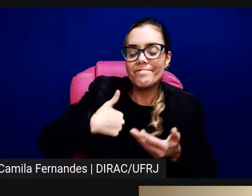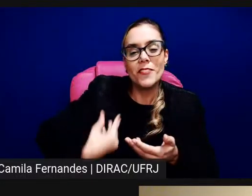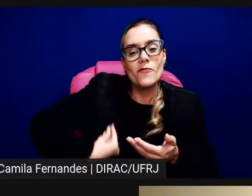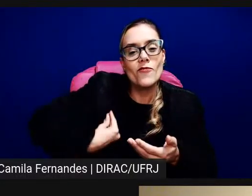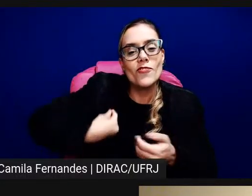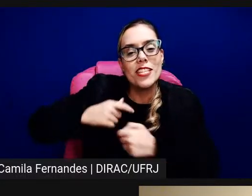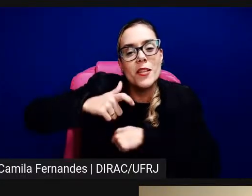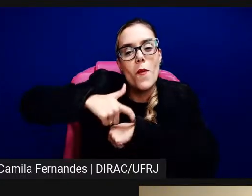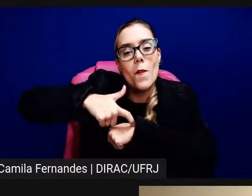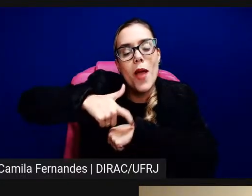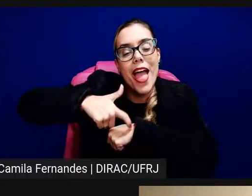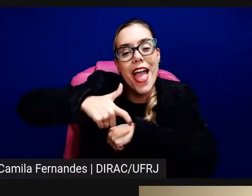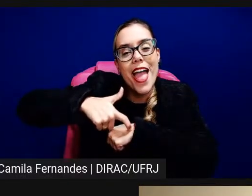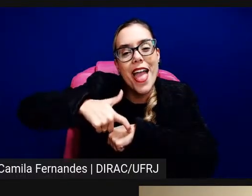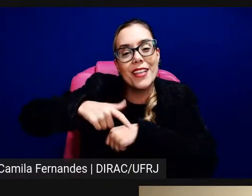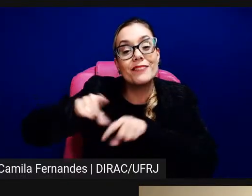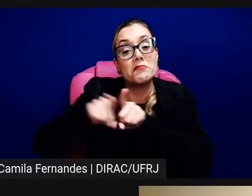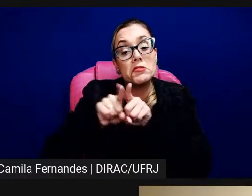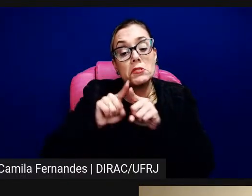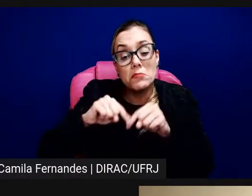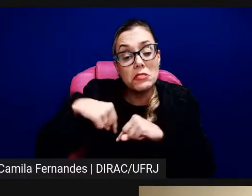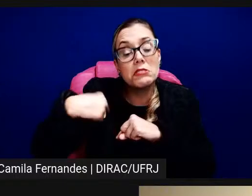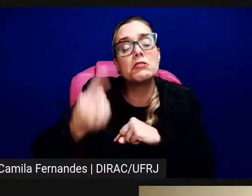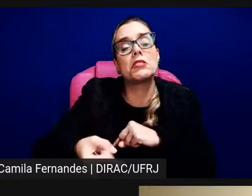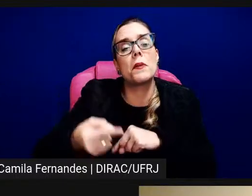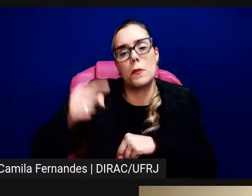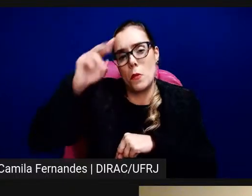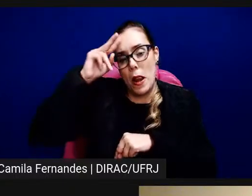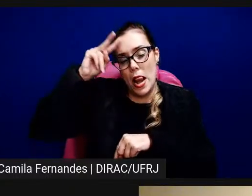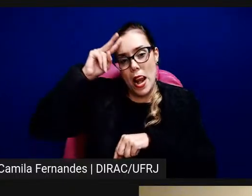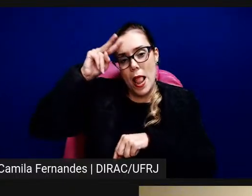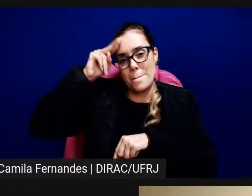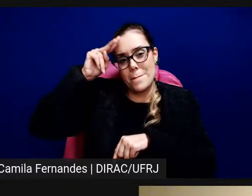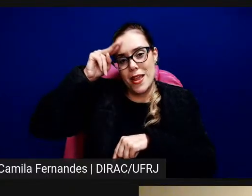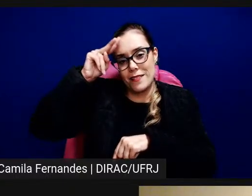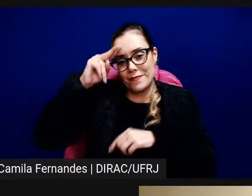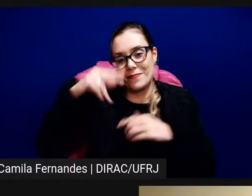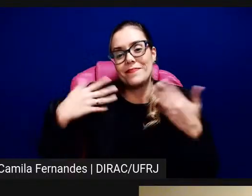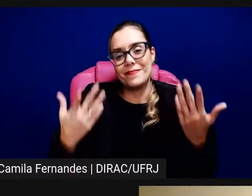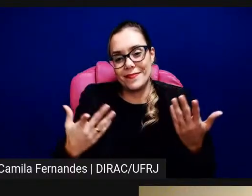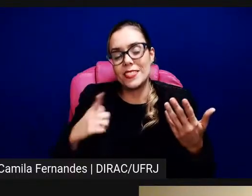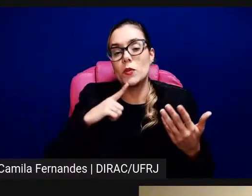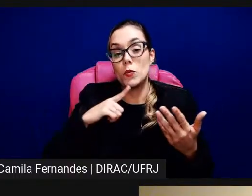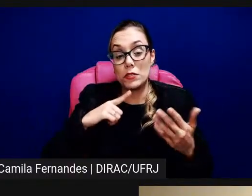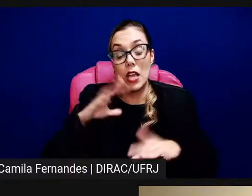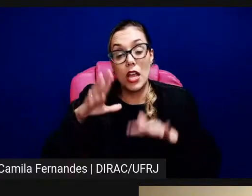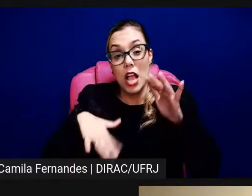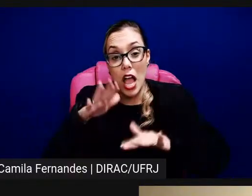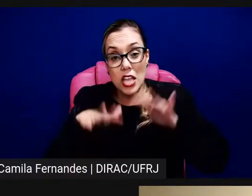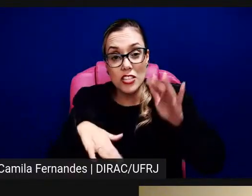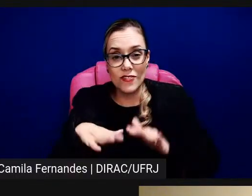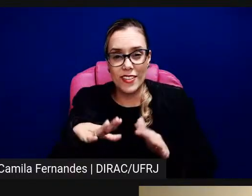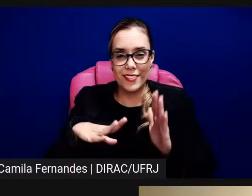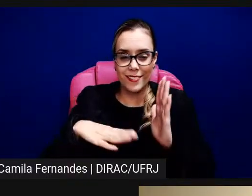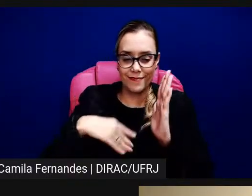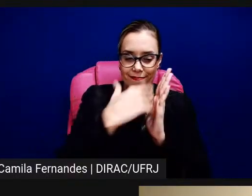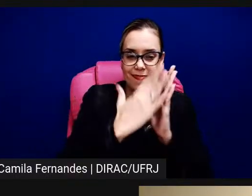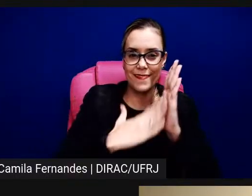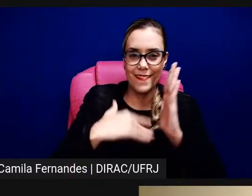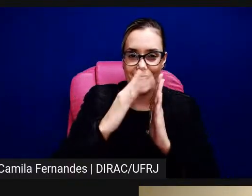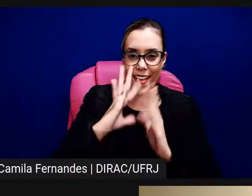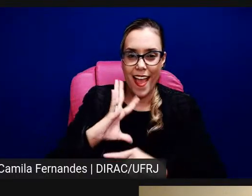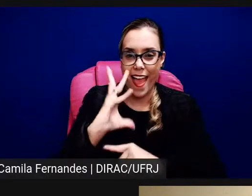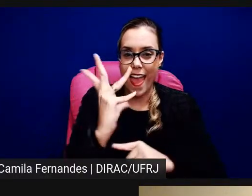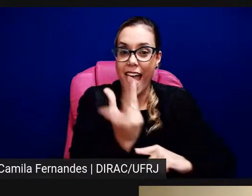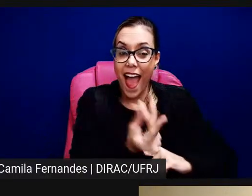as obras de arte, se eu poderia chamar dessa forma, são totalmente efêmeras, mas de vida, então, elas não são simplesmente banais